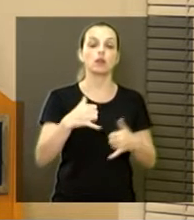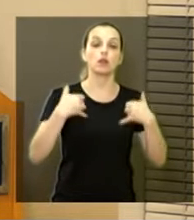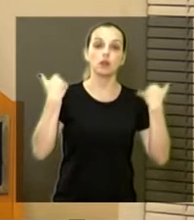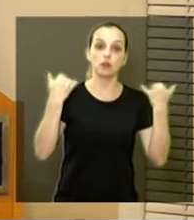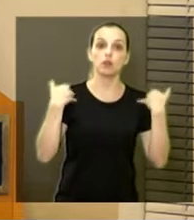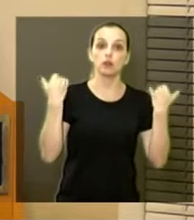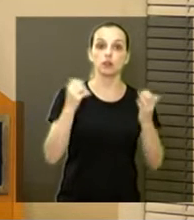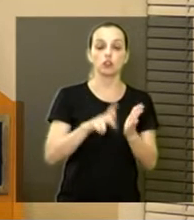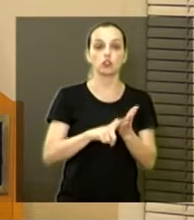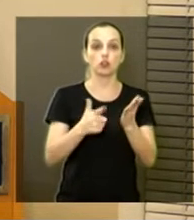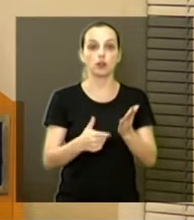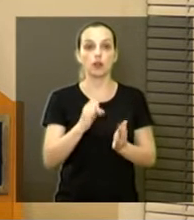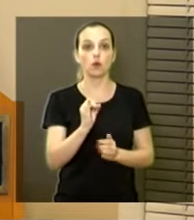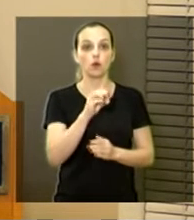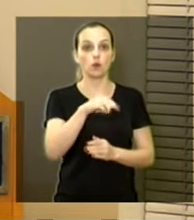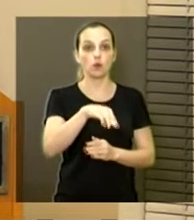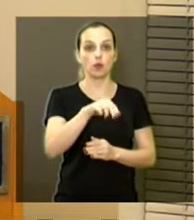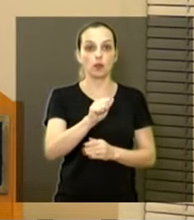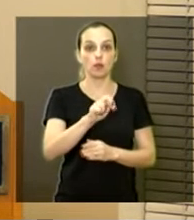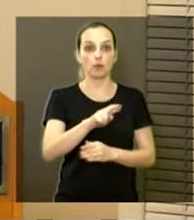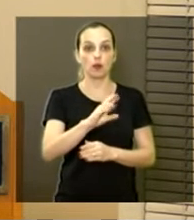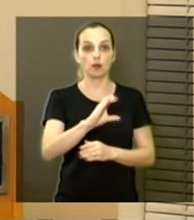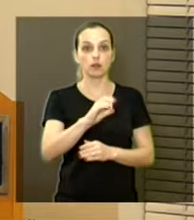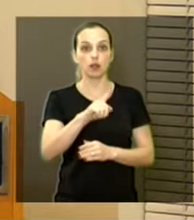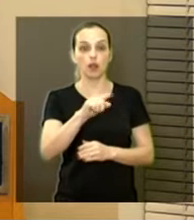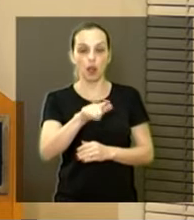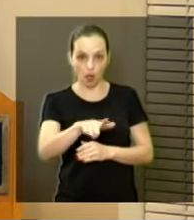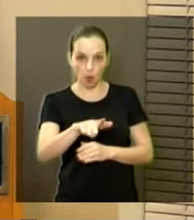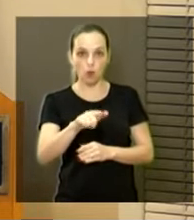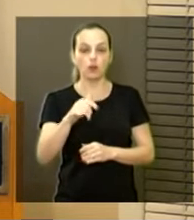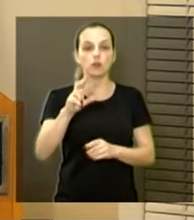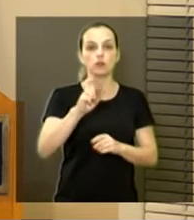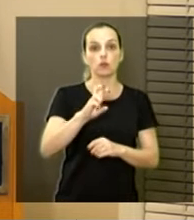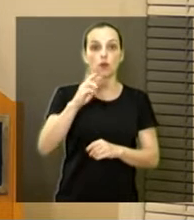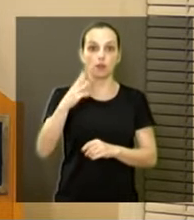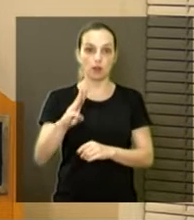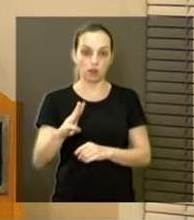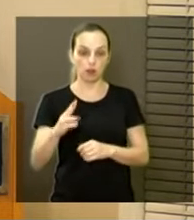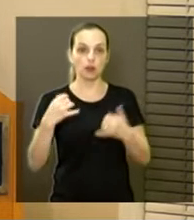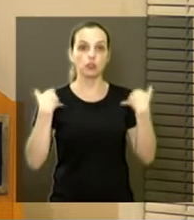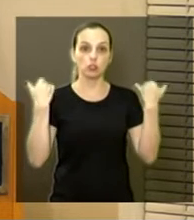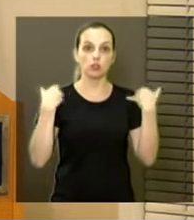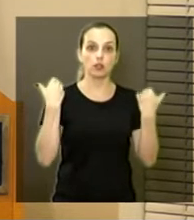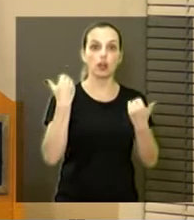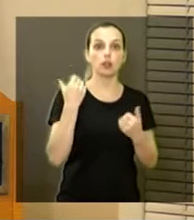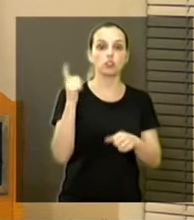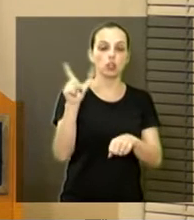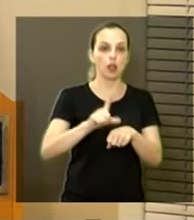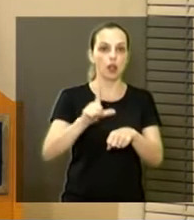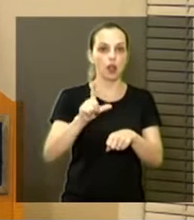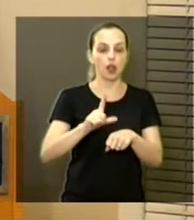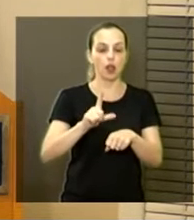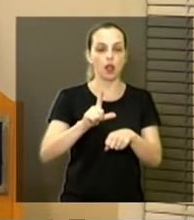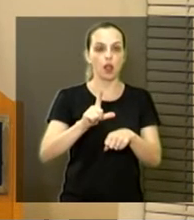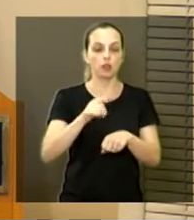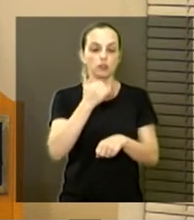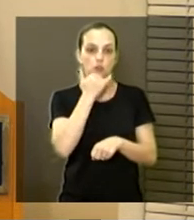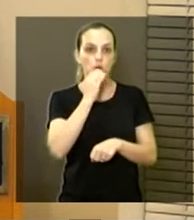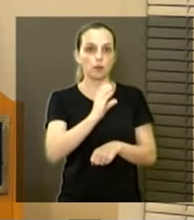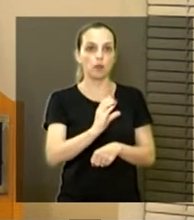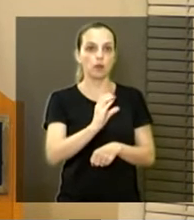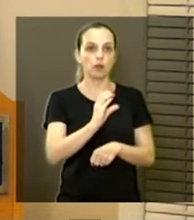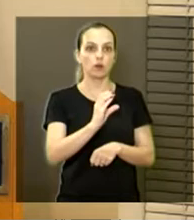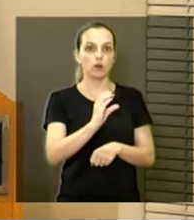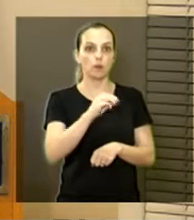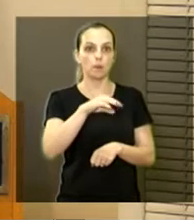os 53 anos do Sindicato de Comércio Varejista. Tem umas imagens que eu gostaria